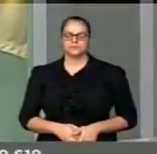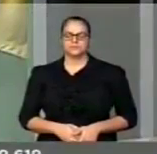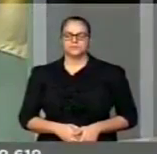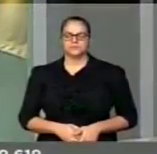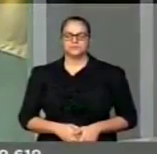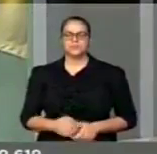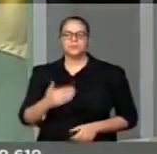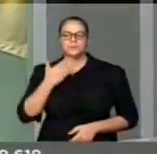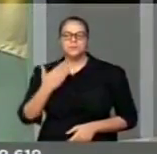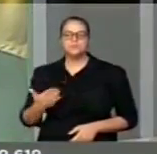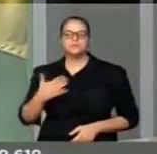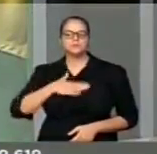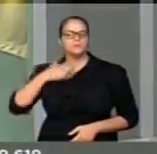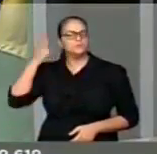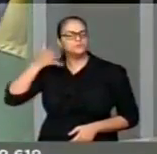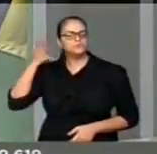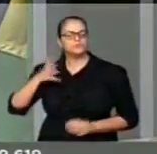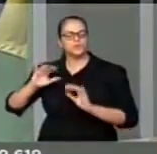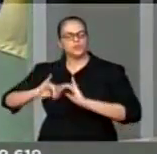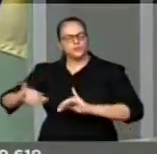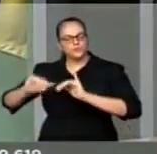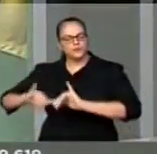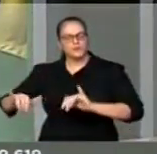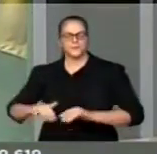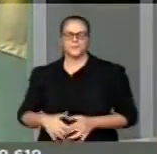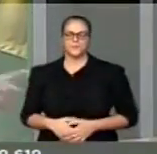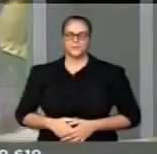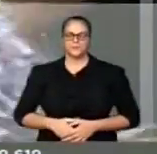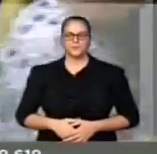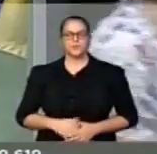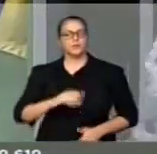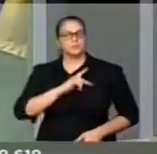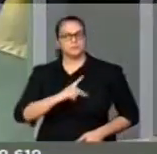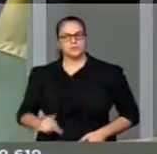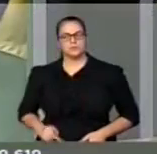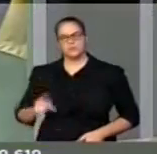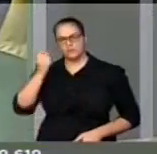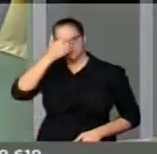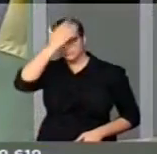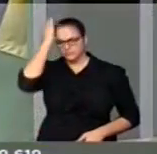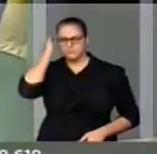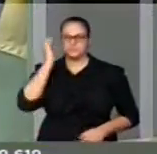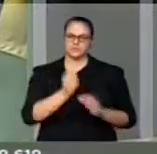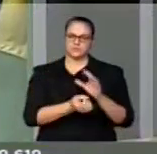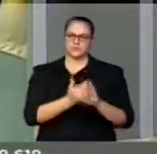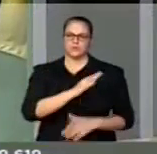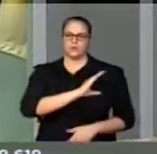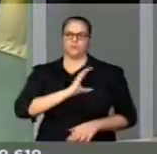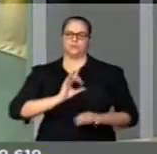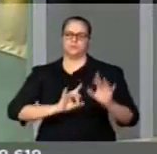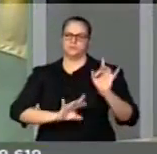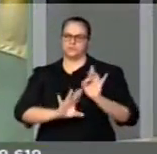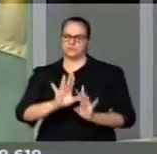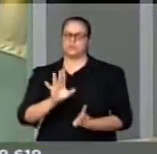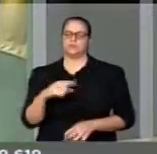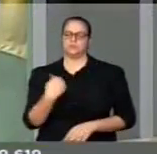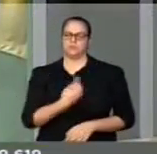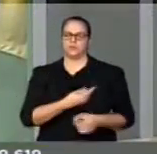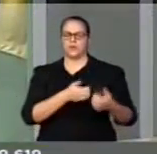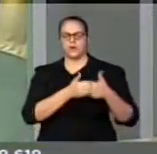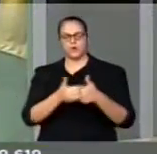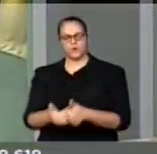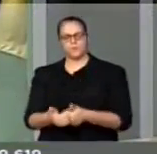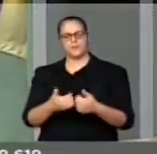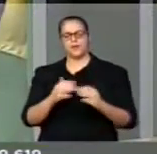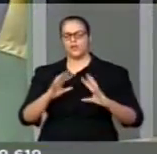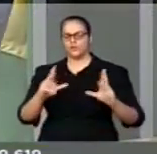do presidente Eduardo Cunha foi estabelecida aqui uma comissão especial para que nós pudéssemos acompanhar as